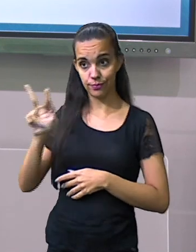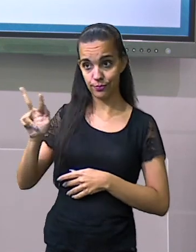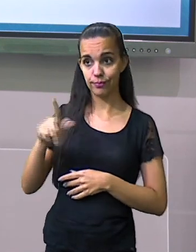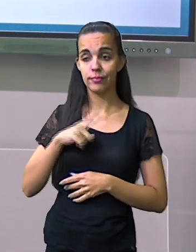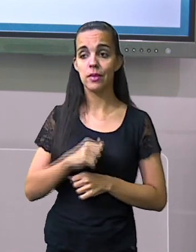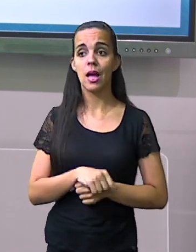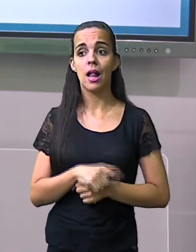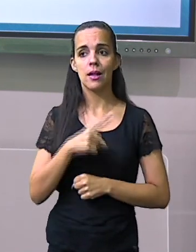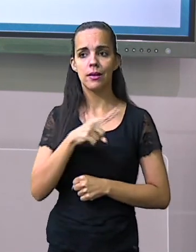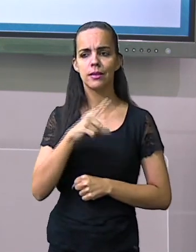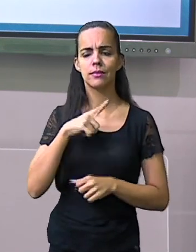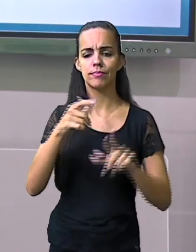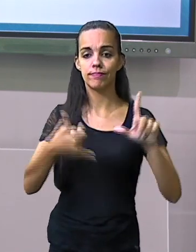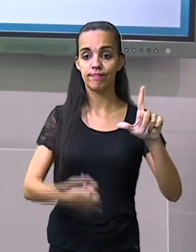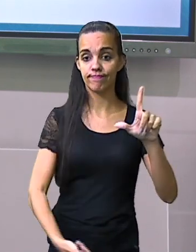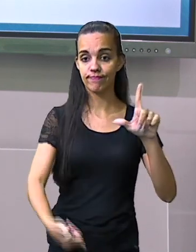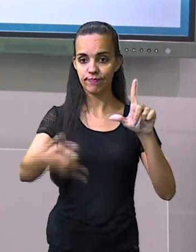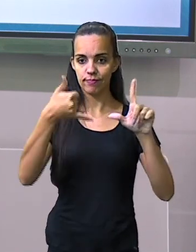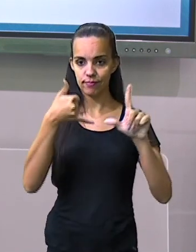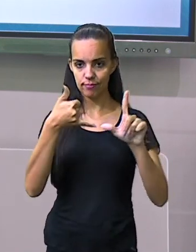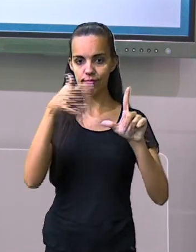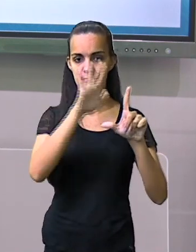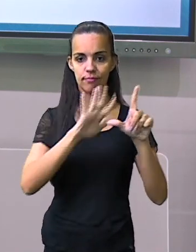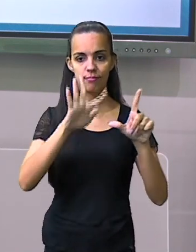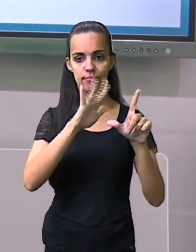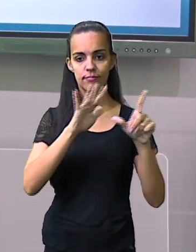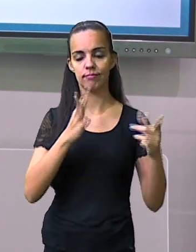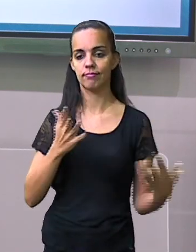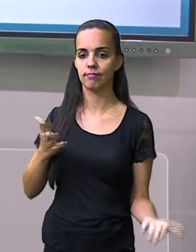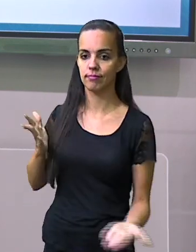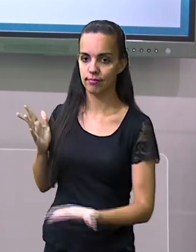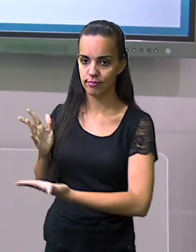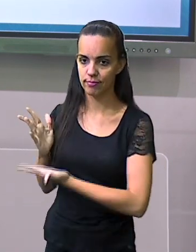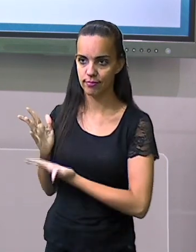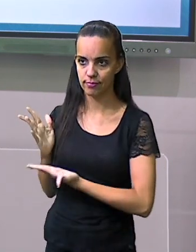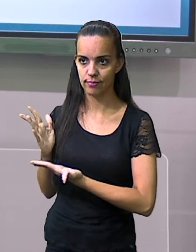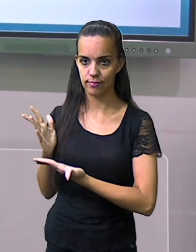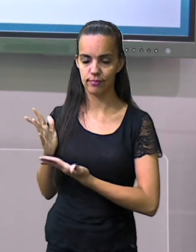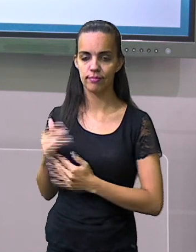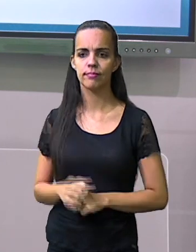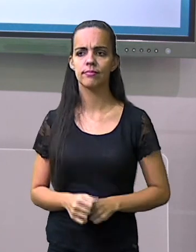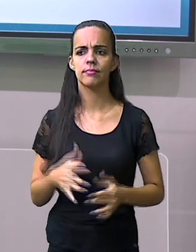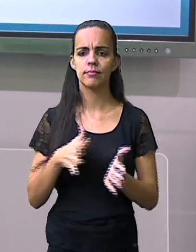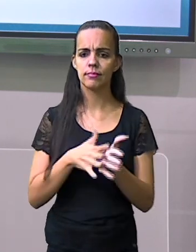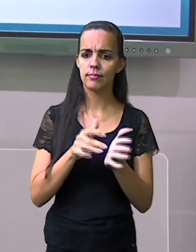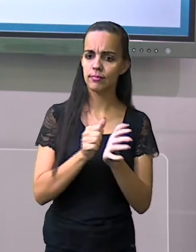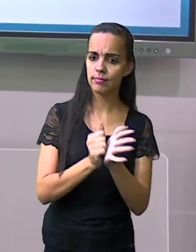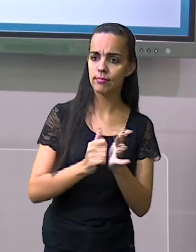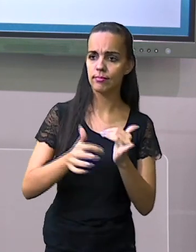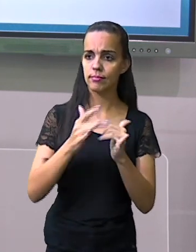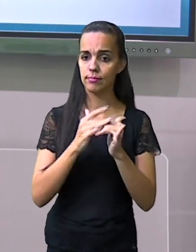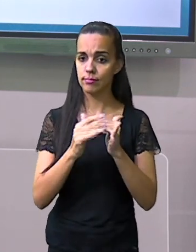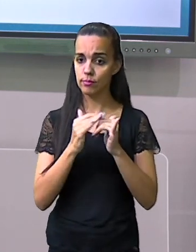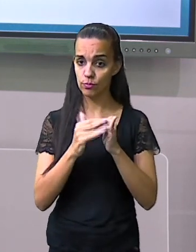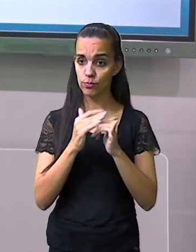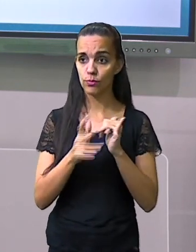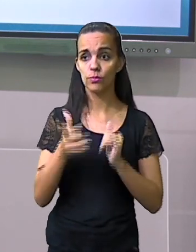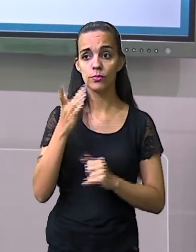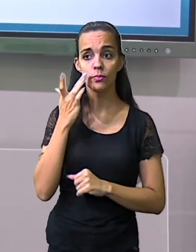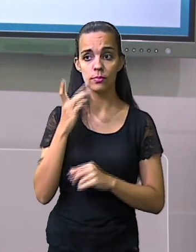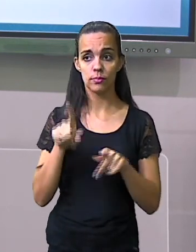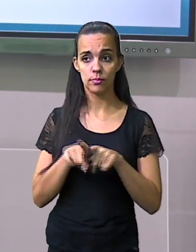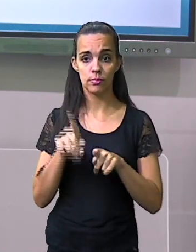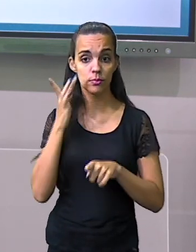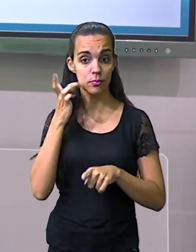aluno, aponte a câmera do seu celular na imagem que aparece no canto da tela. Se inscreva no nosso canal no